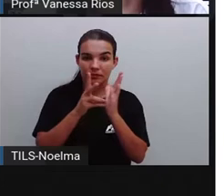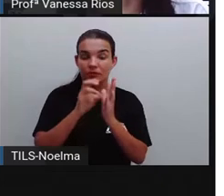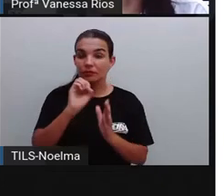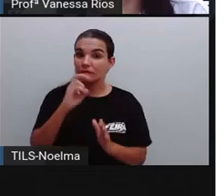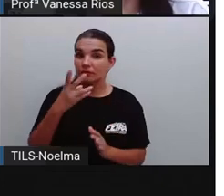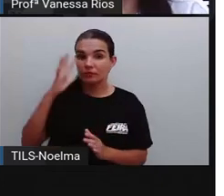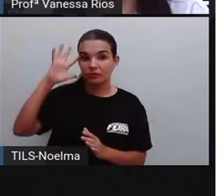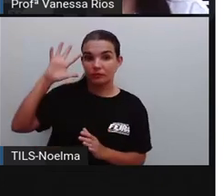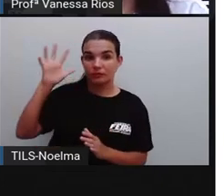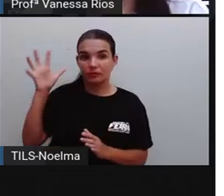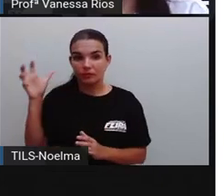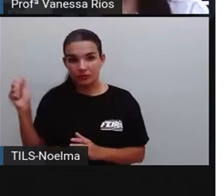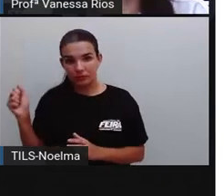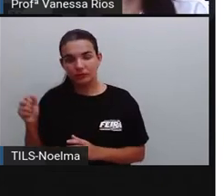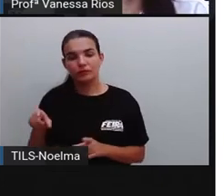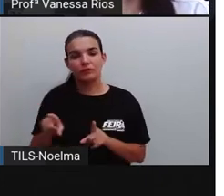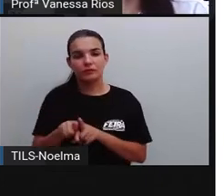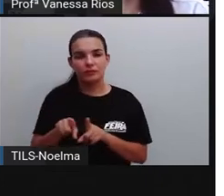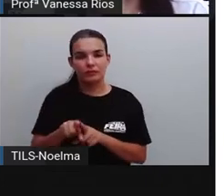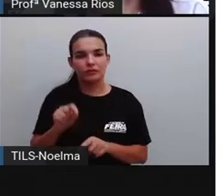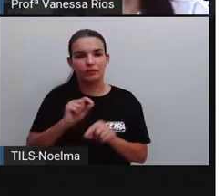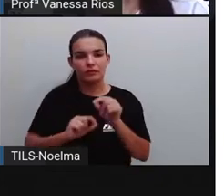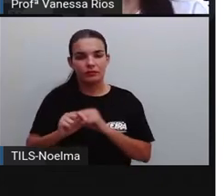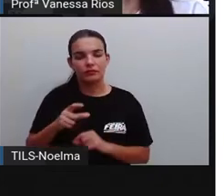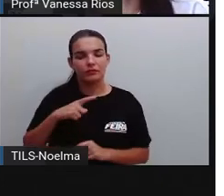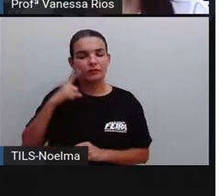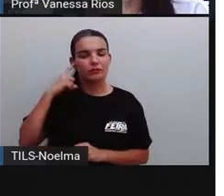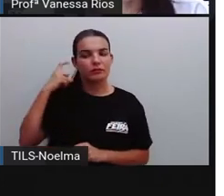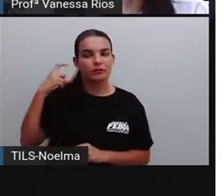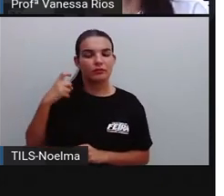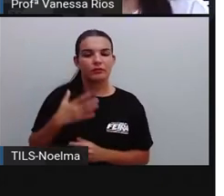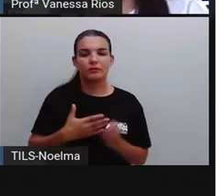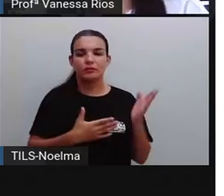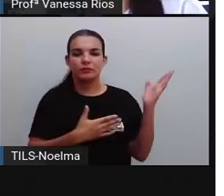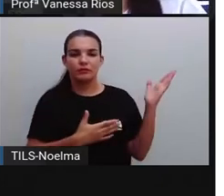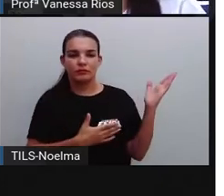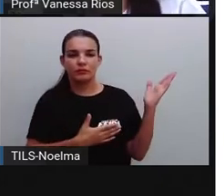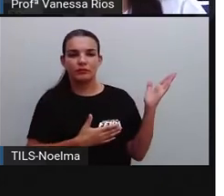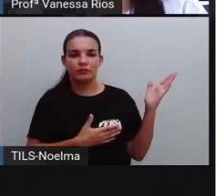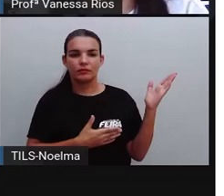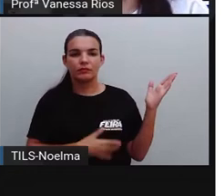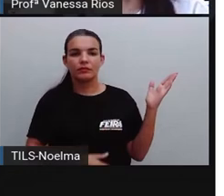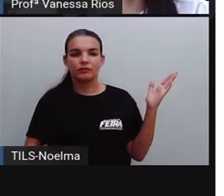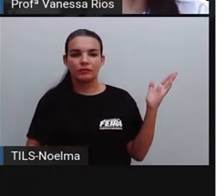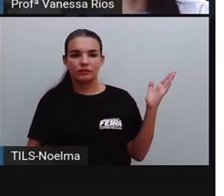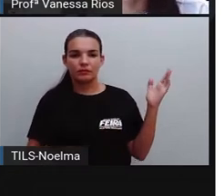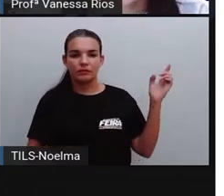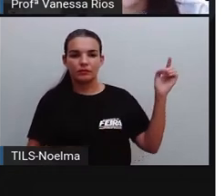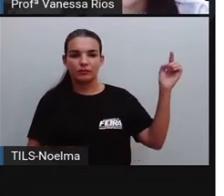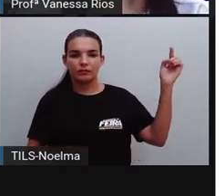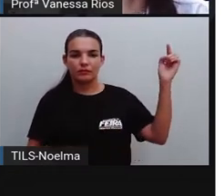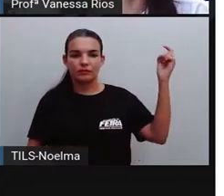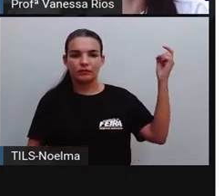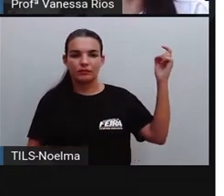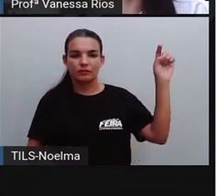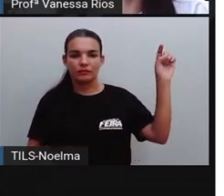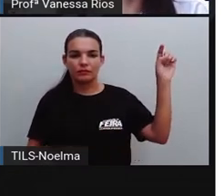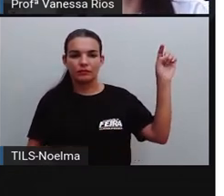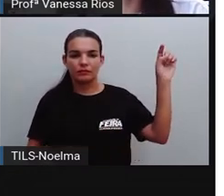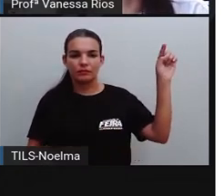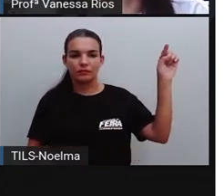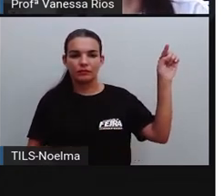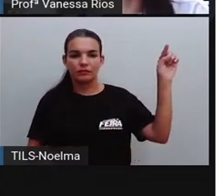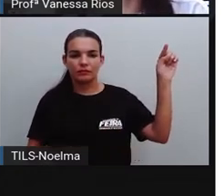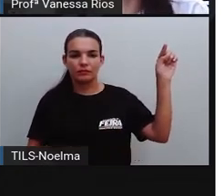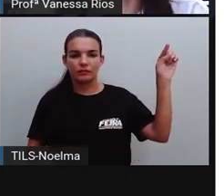ou africana. Então aí, xará, xavante, xingá. Nós